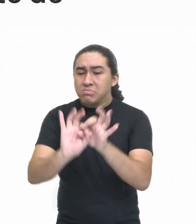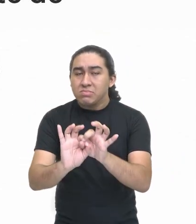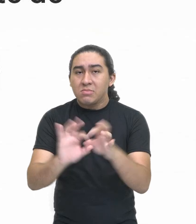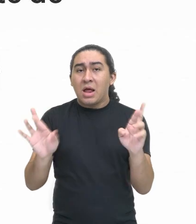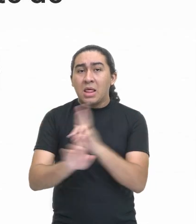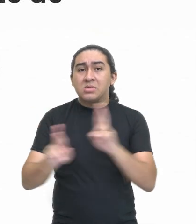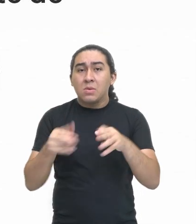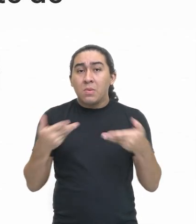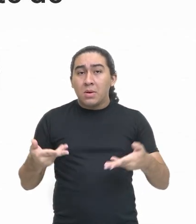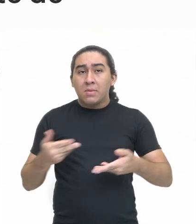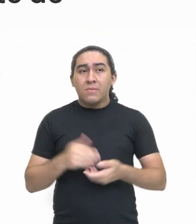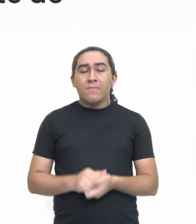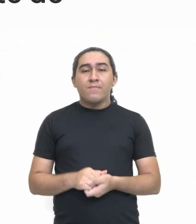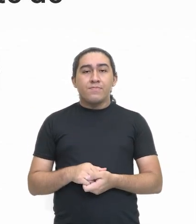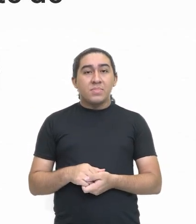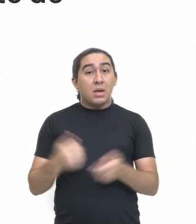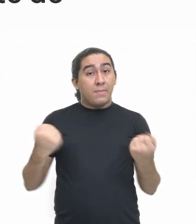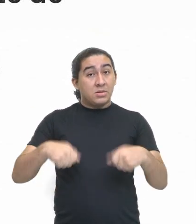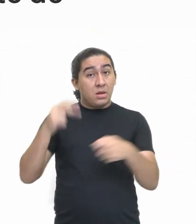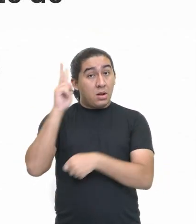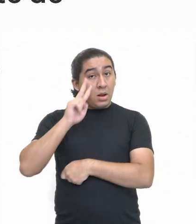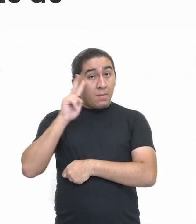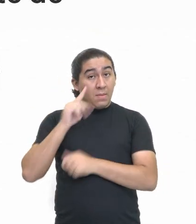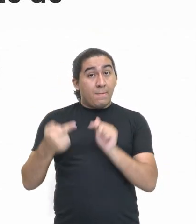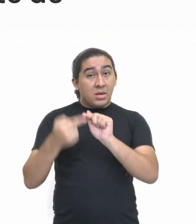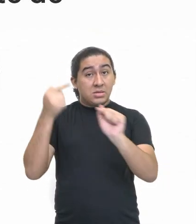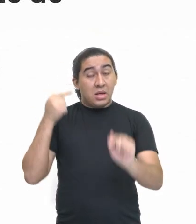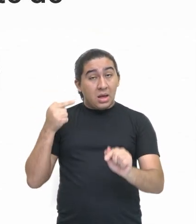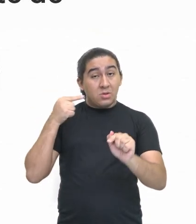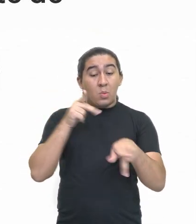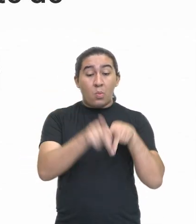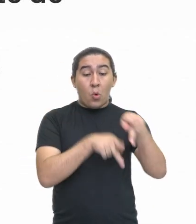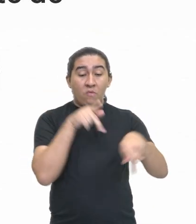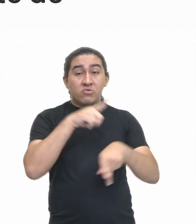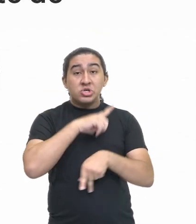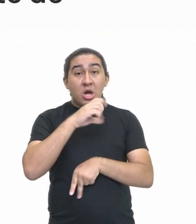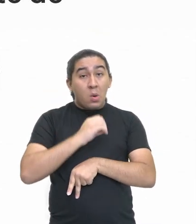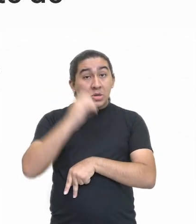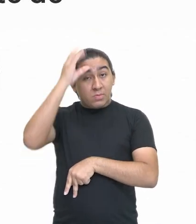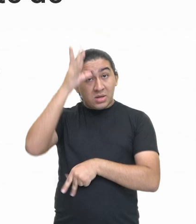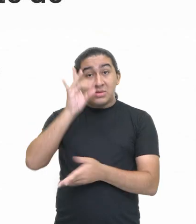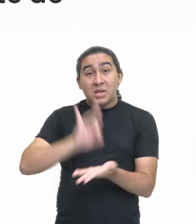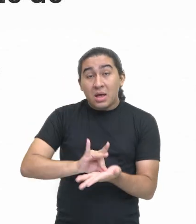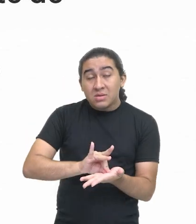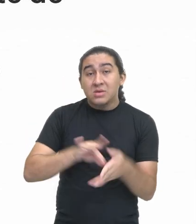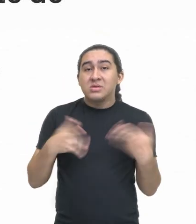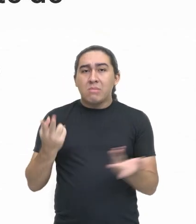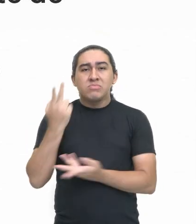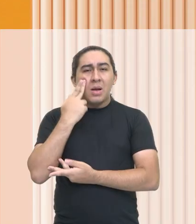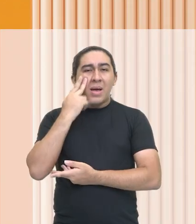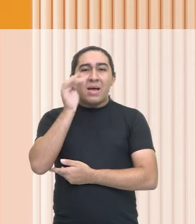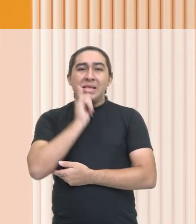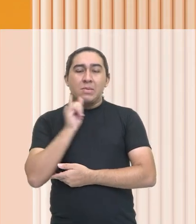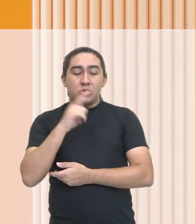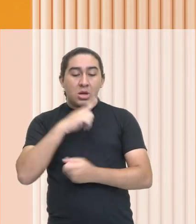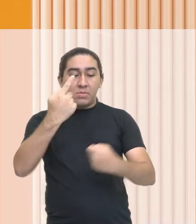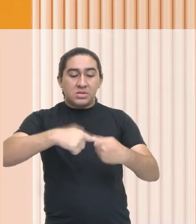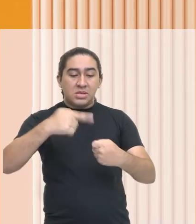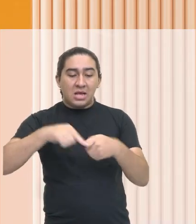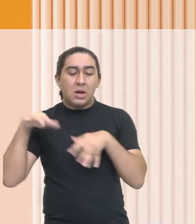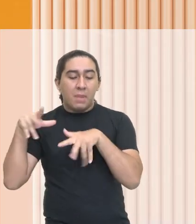nós temos que lembrar que as civilizações antigas produziram muito conhecimento, então era comum, por exemplo, uma cidade ser invadida,